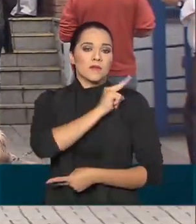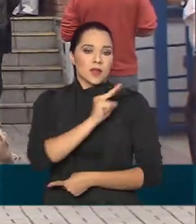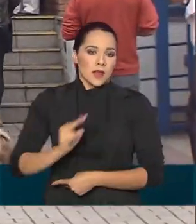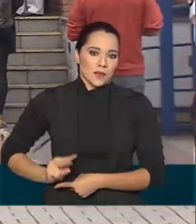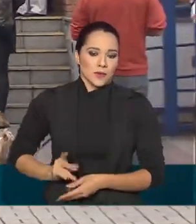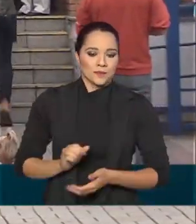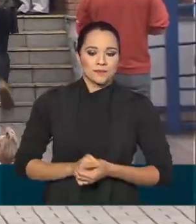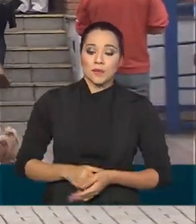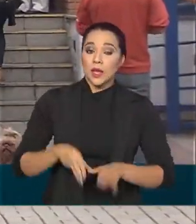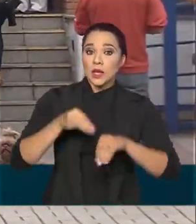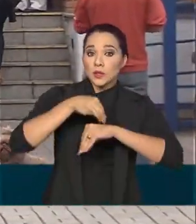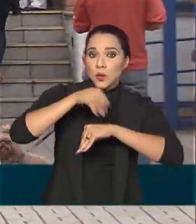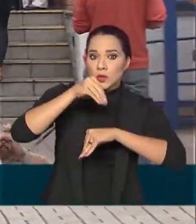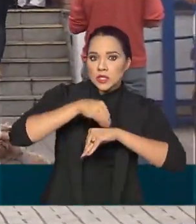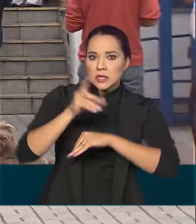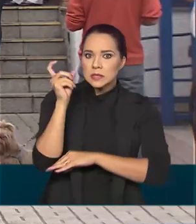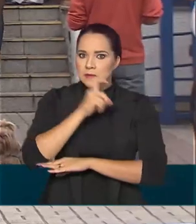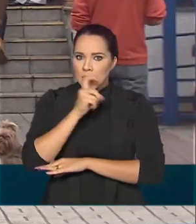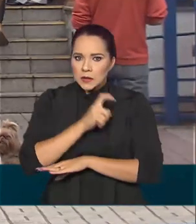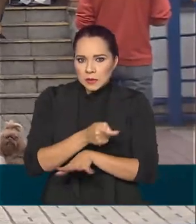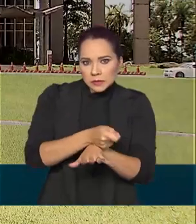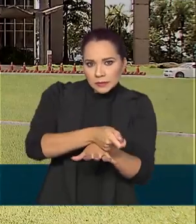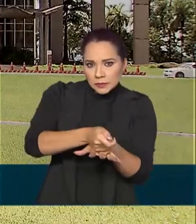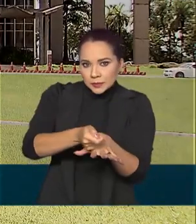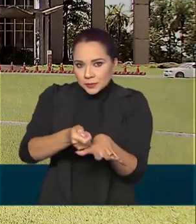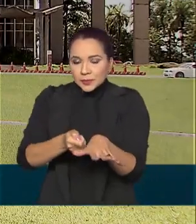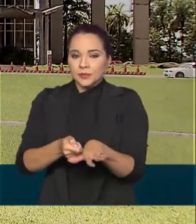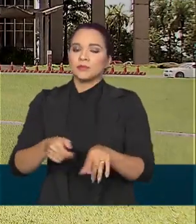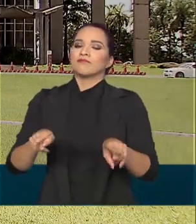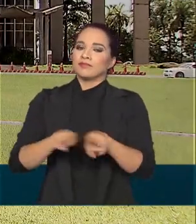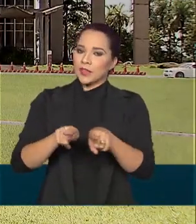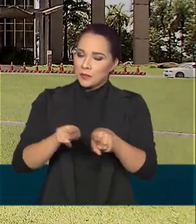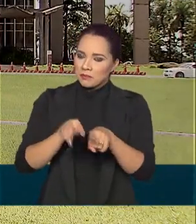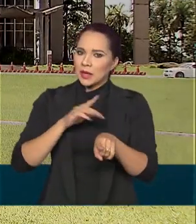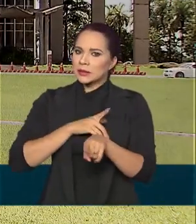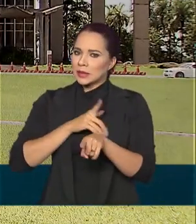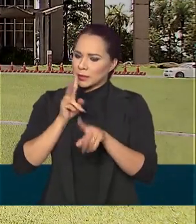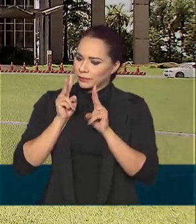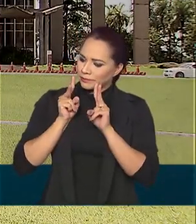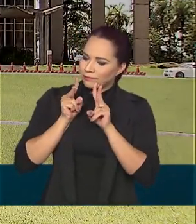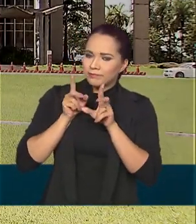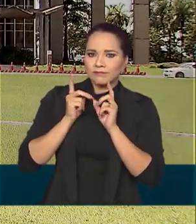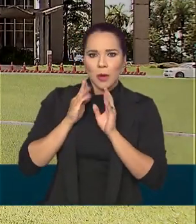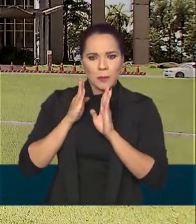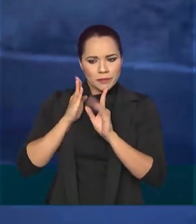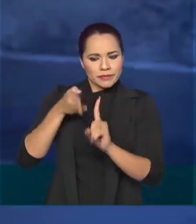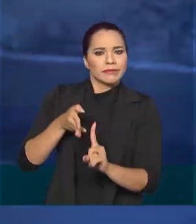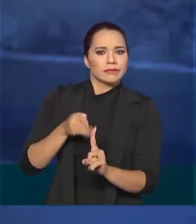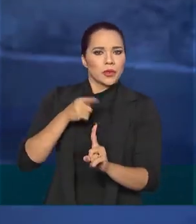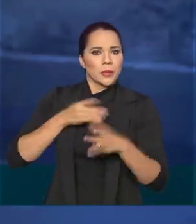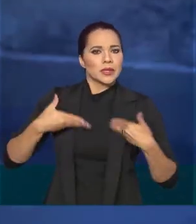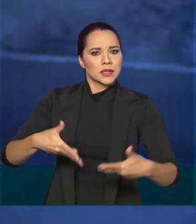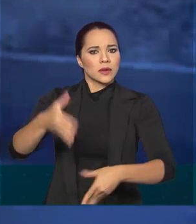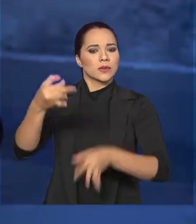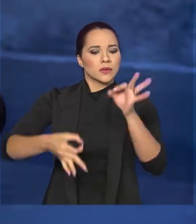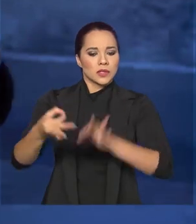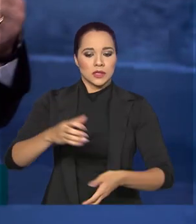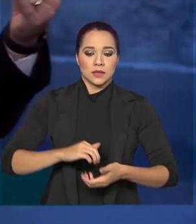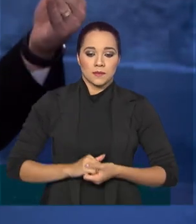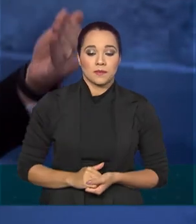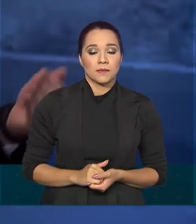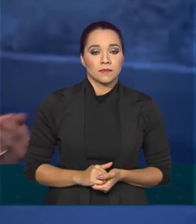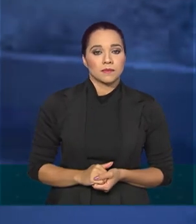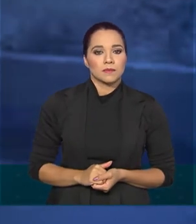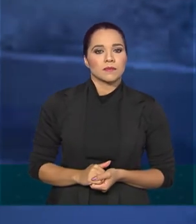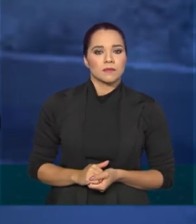E as notícias falsas, as fake news, também estão na mira do Ministério da Justiça. Que grupos